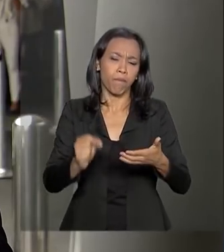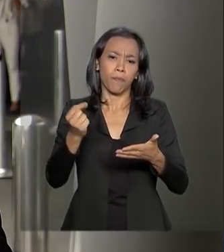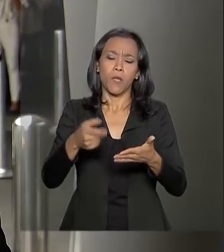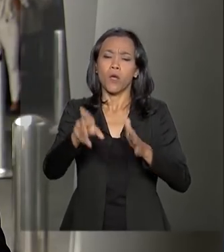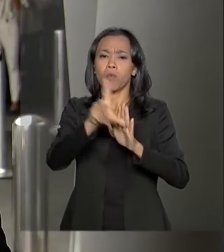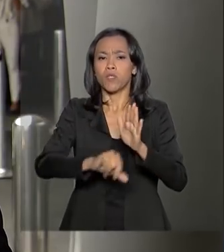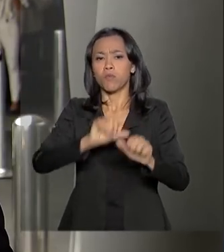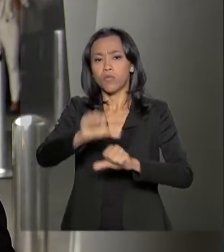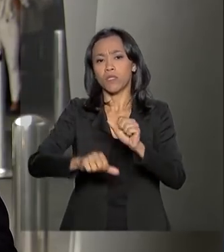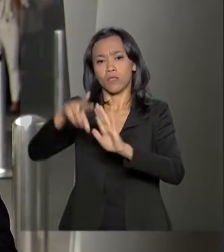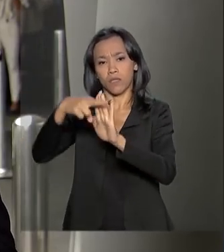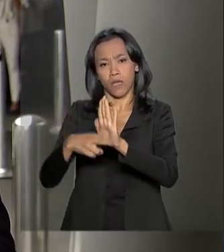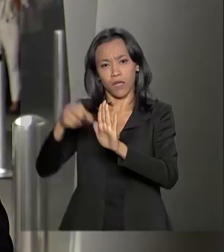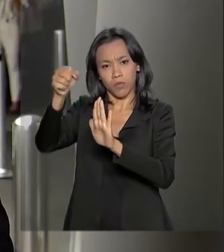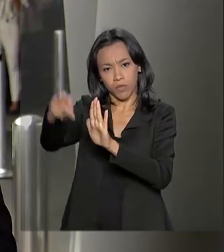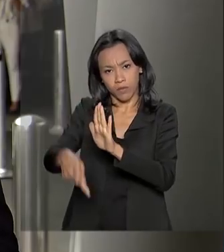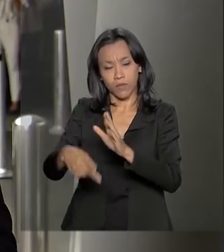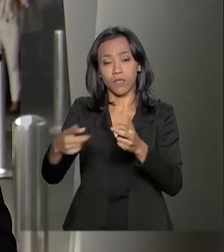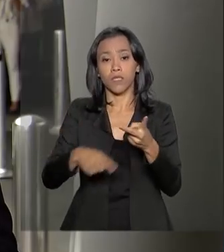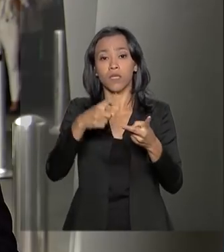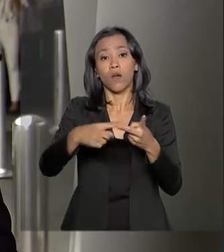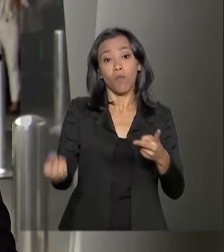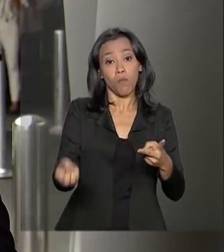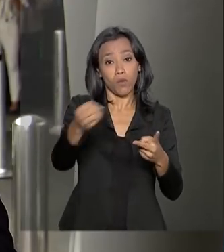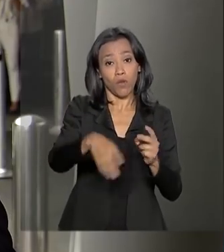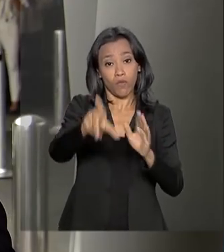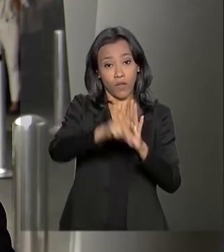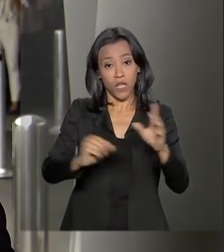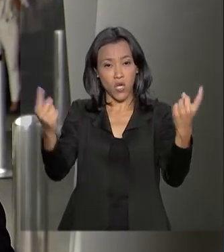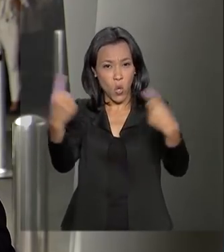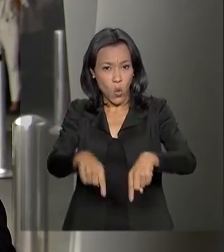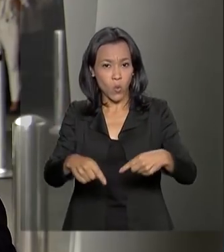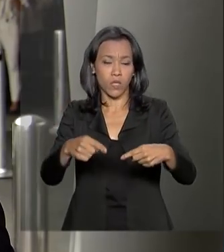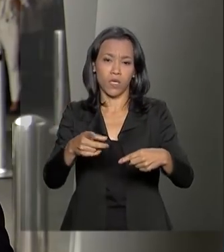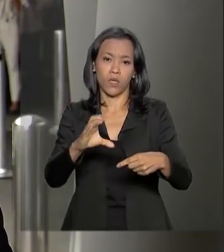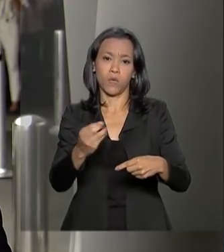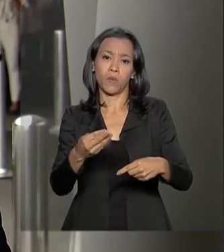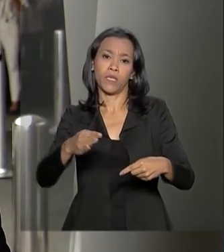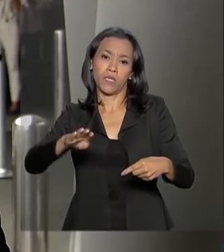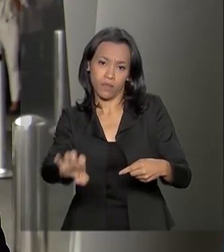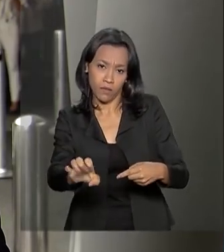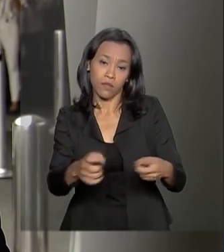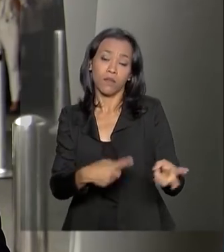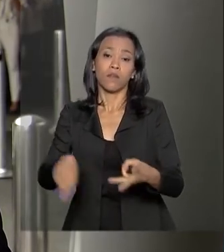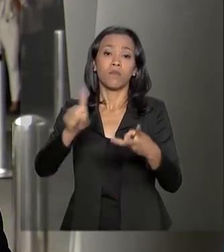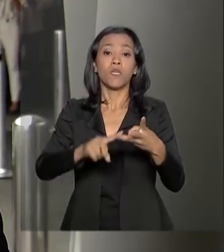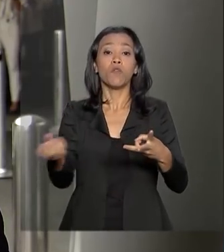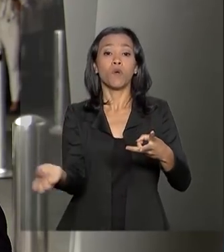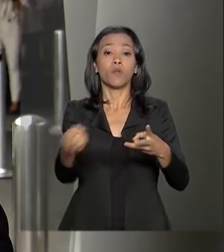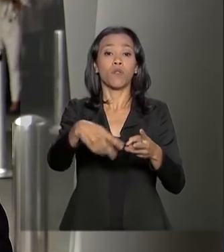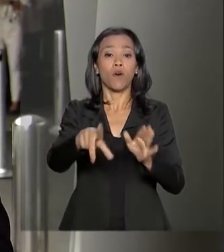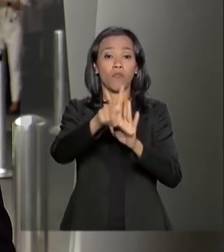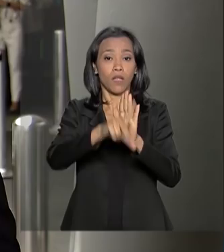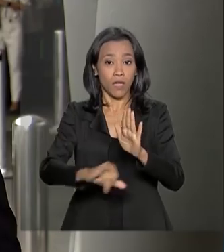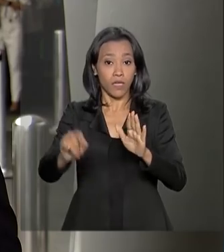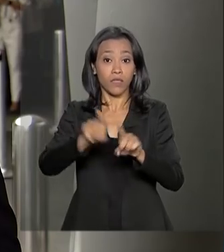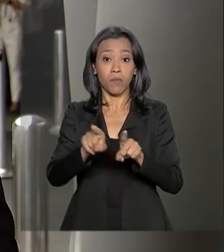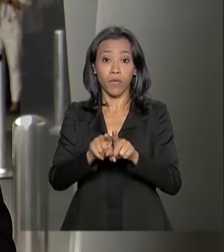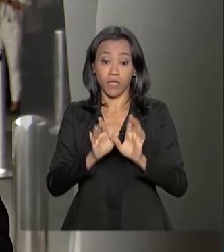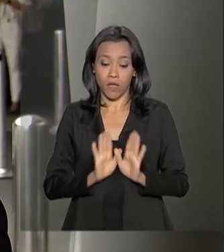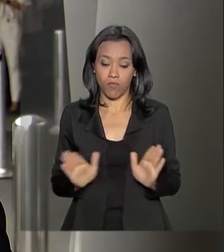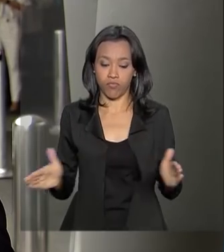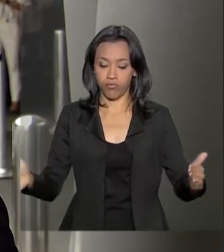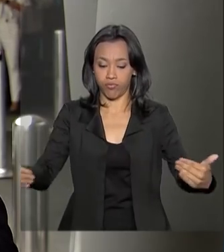lei da reforma da Previdência, uma nova lei de combate ao crime organizado e também uma nova lei de barragens.